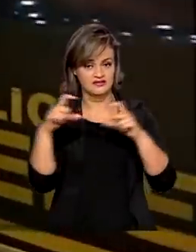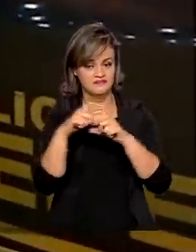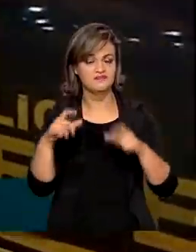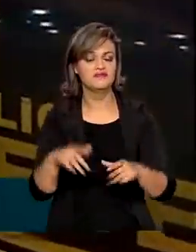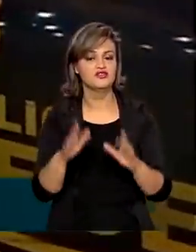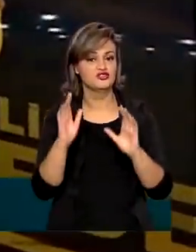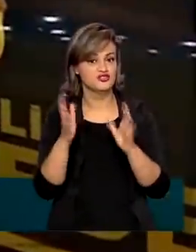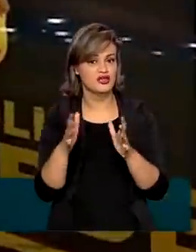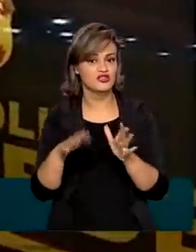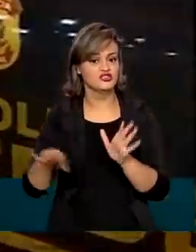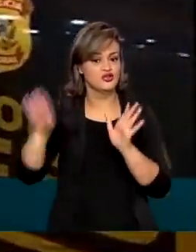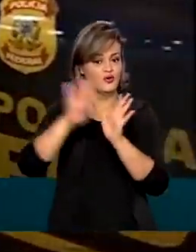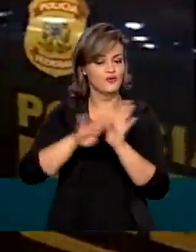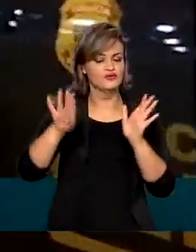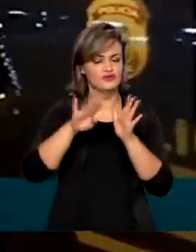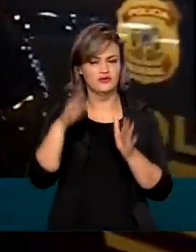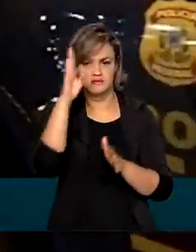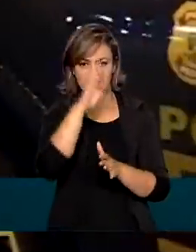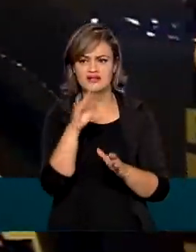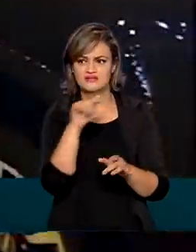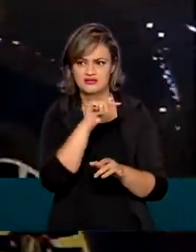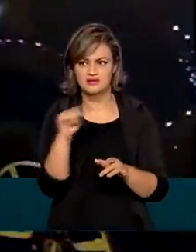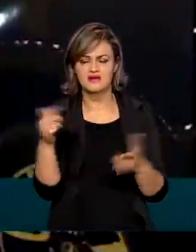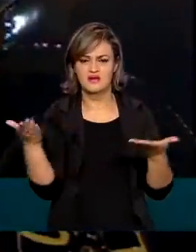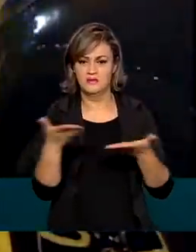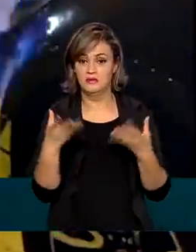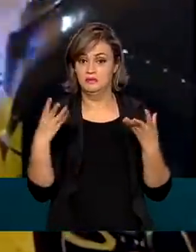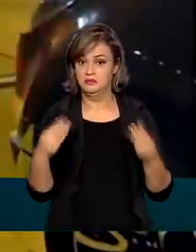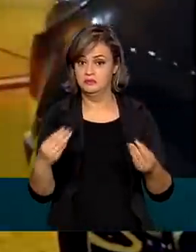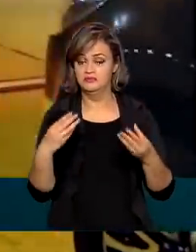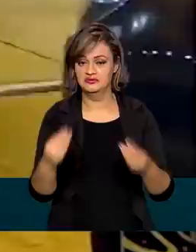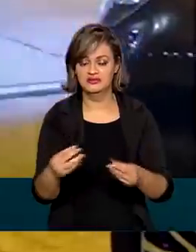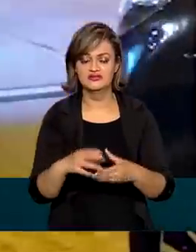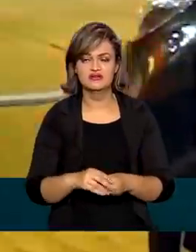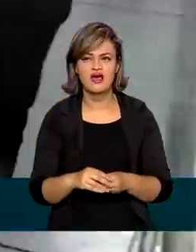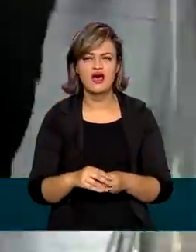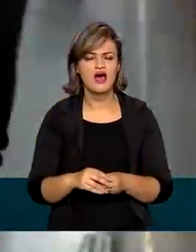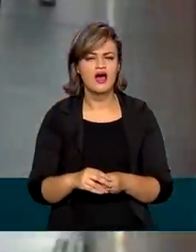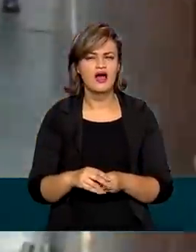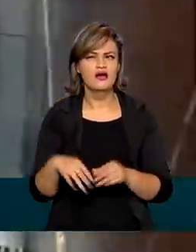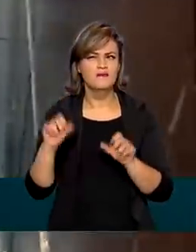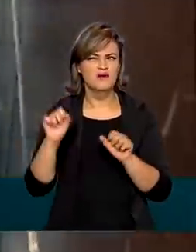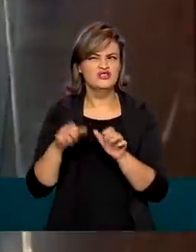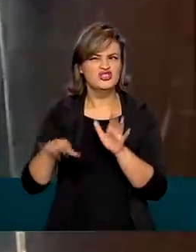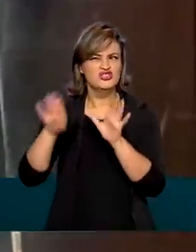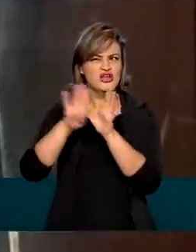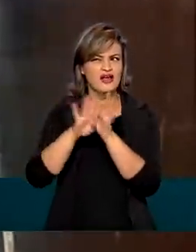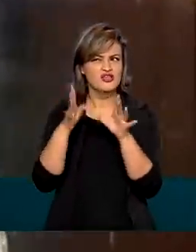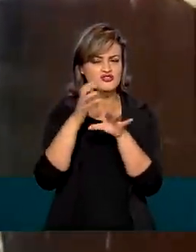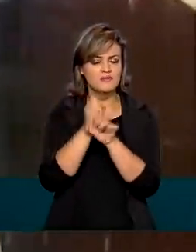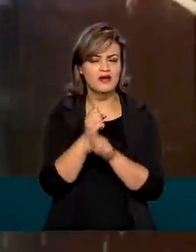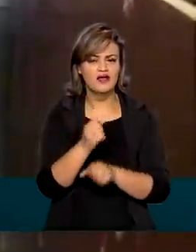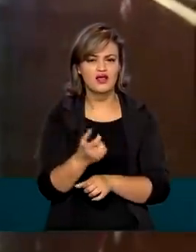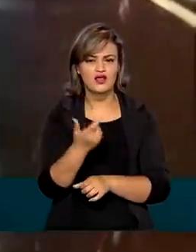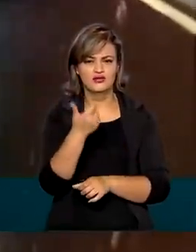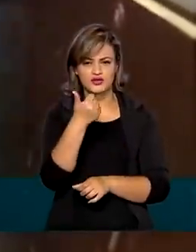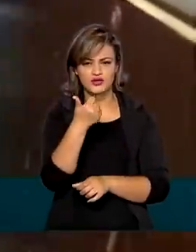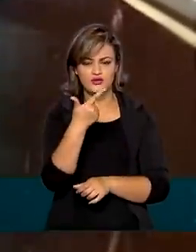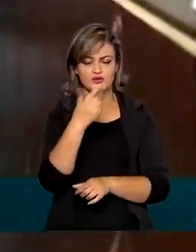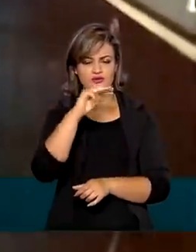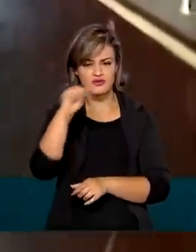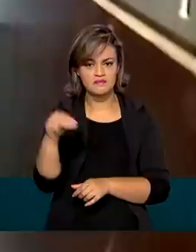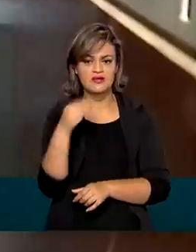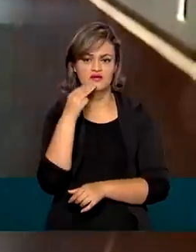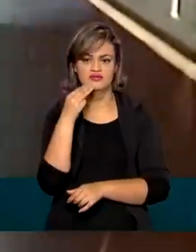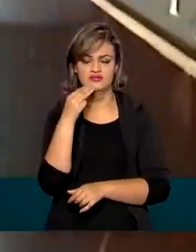da farmacêutica entregues ao Brasil só nesta semana. A previsão é de que o laboratório entregue ao todo 12 milhões de doses ao Ministério